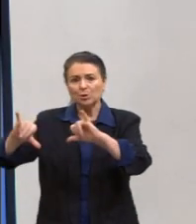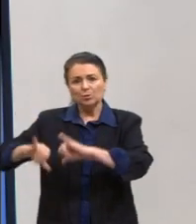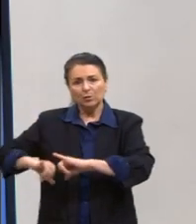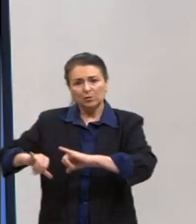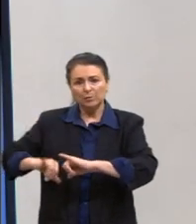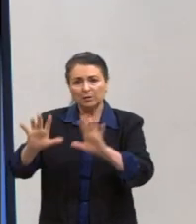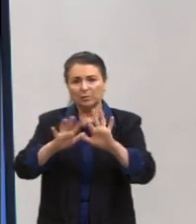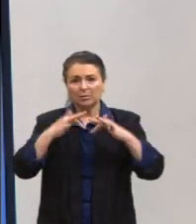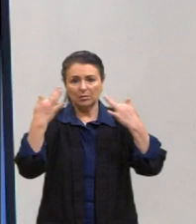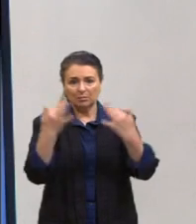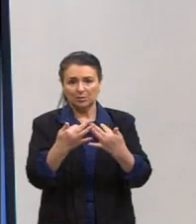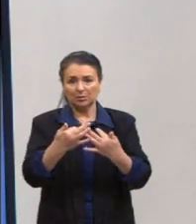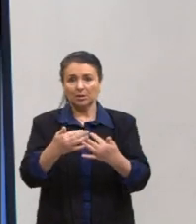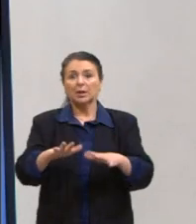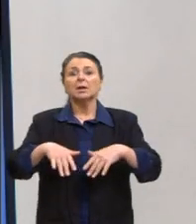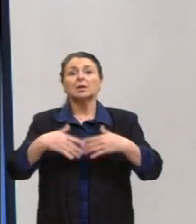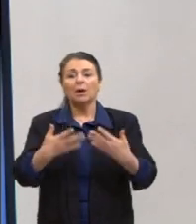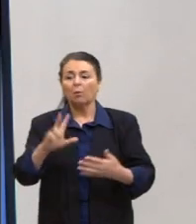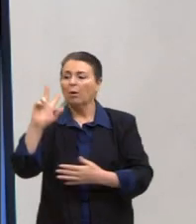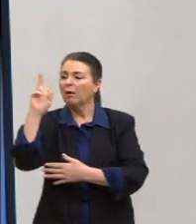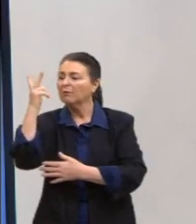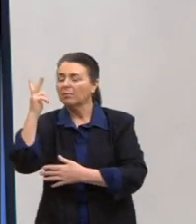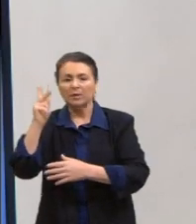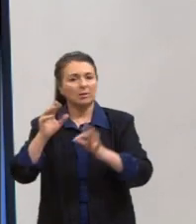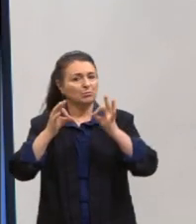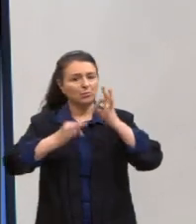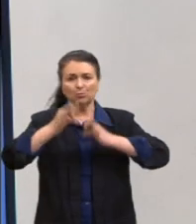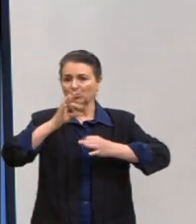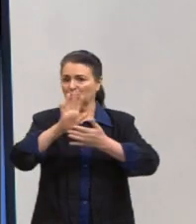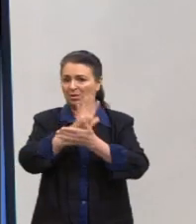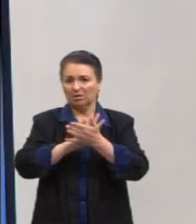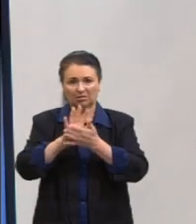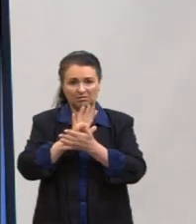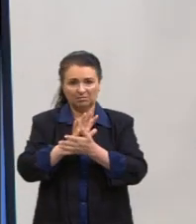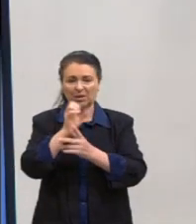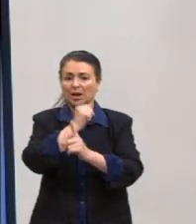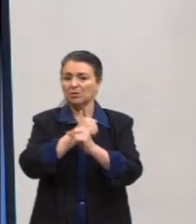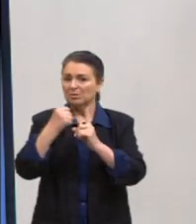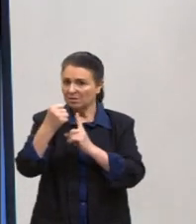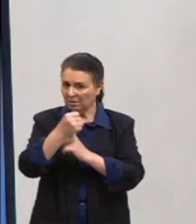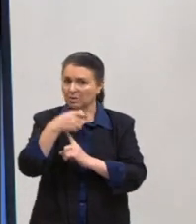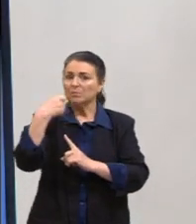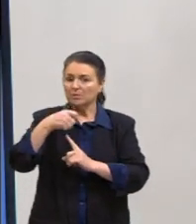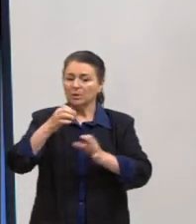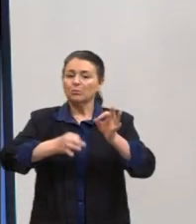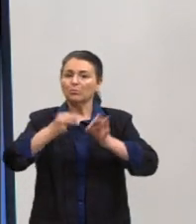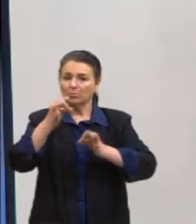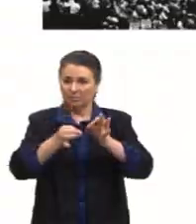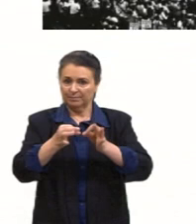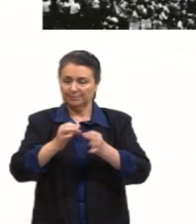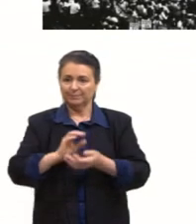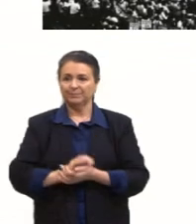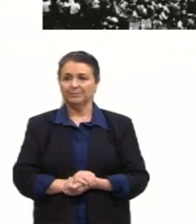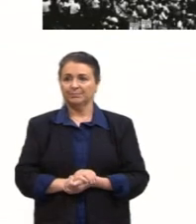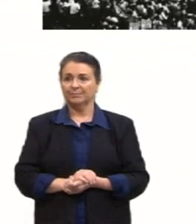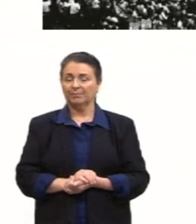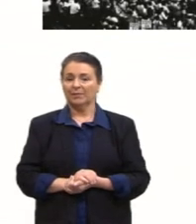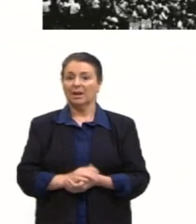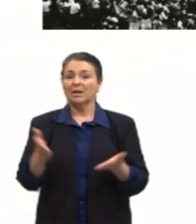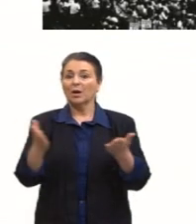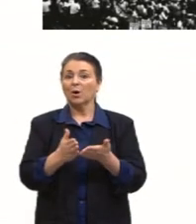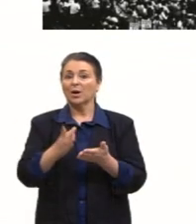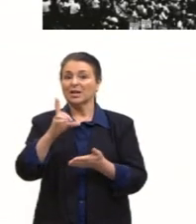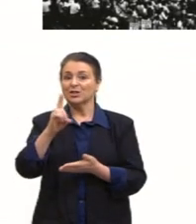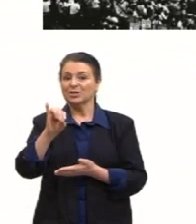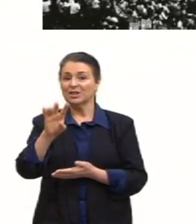história por si só não julga as pessoas, que a sociedade faça isso. E as diretas já?